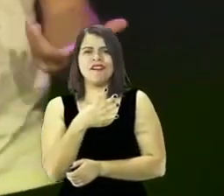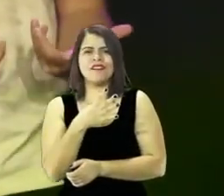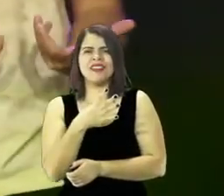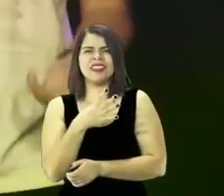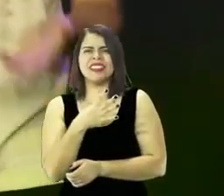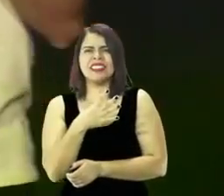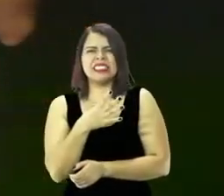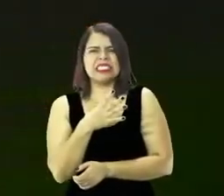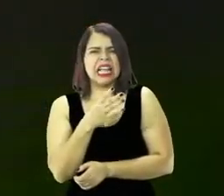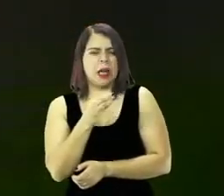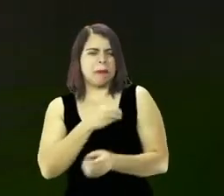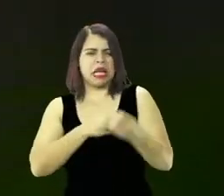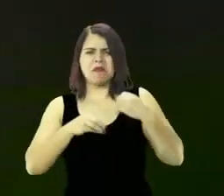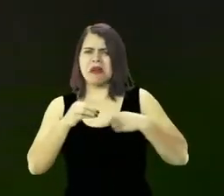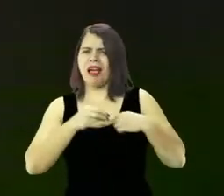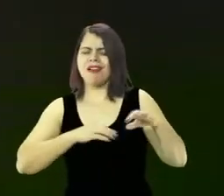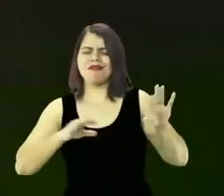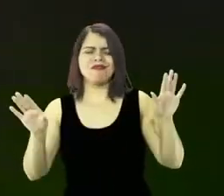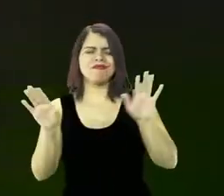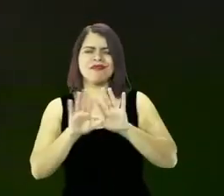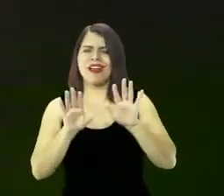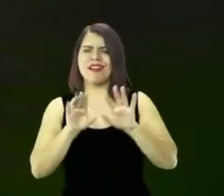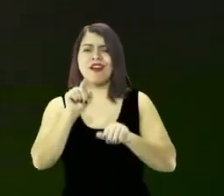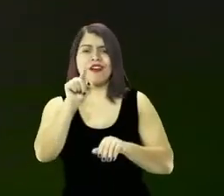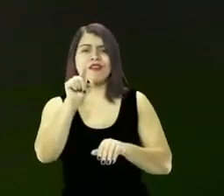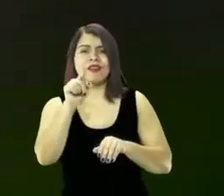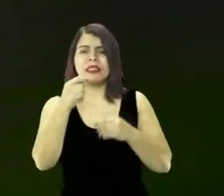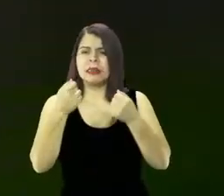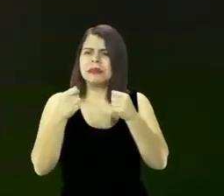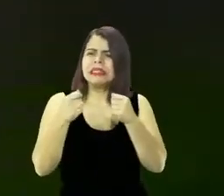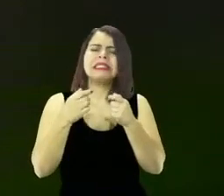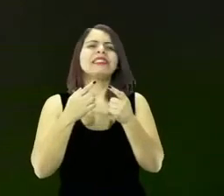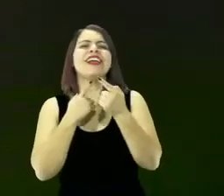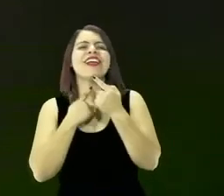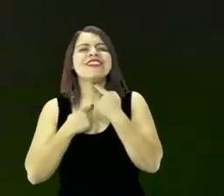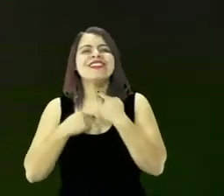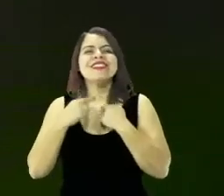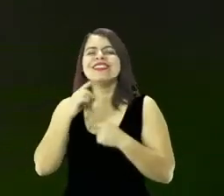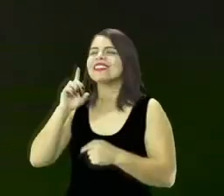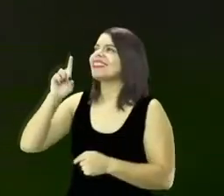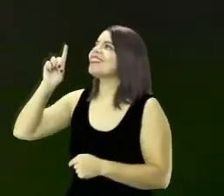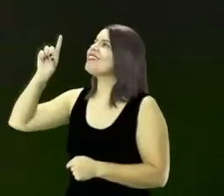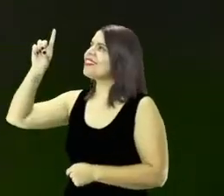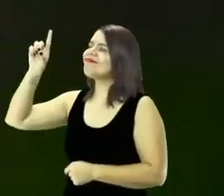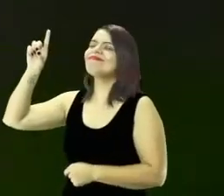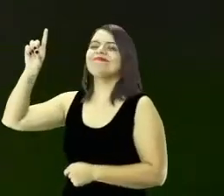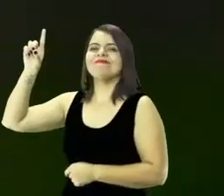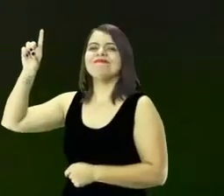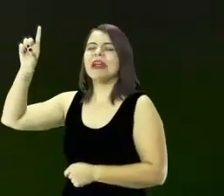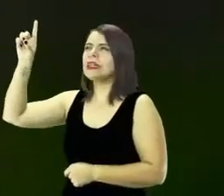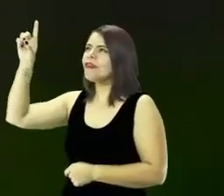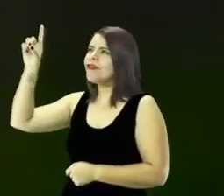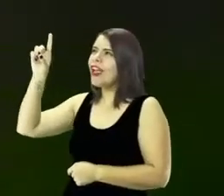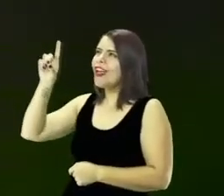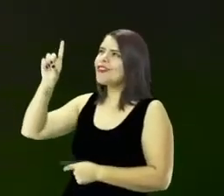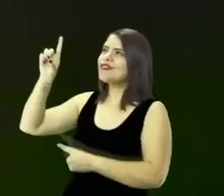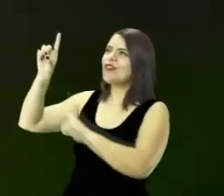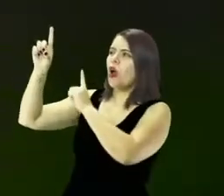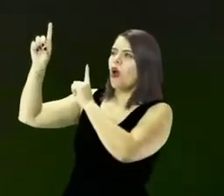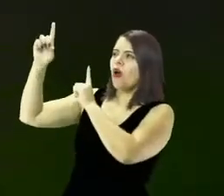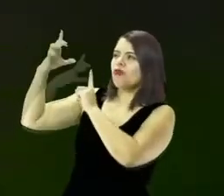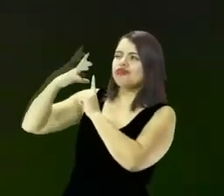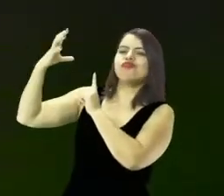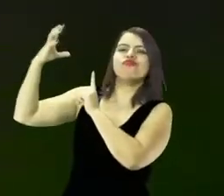verdade você deseja viver esta vida você quer viver uma vida debaixo da influência linda amorosa